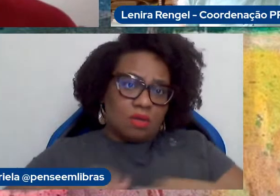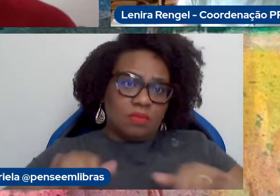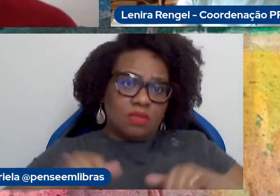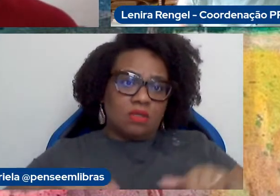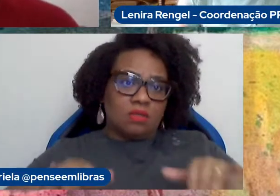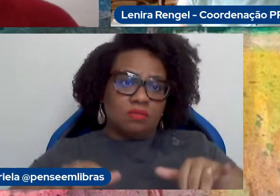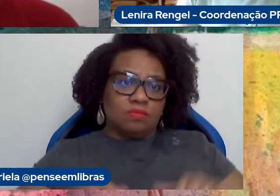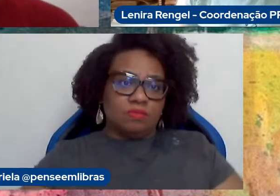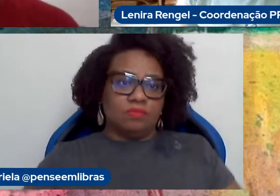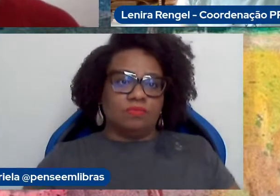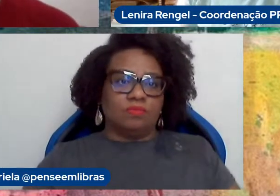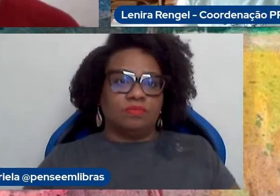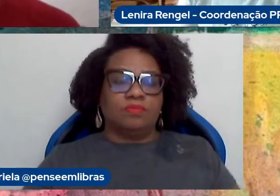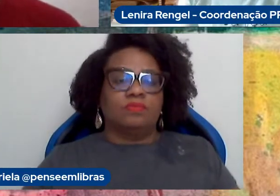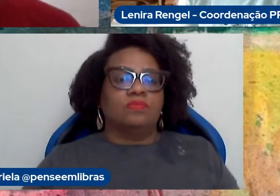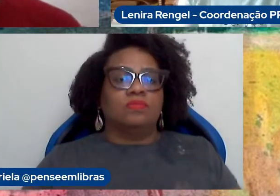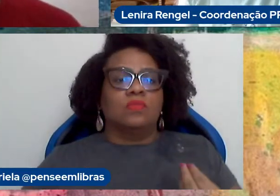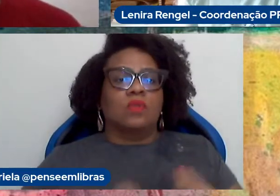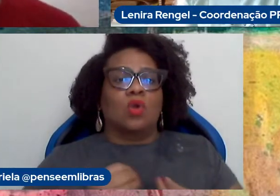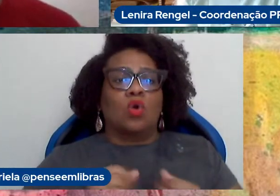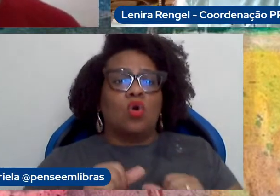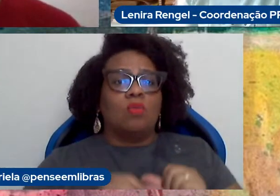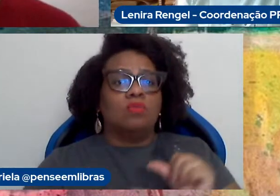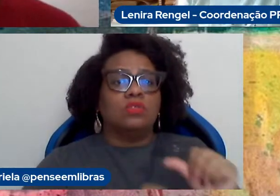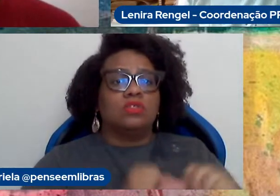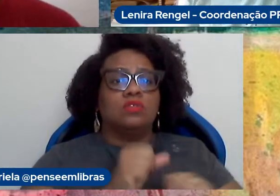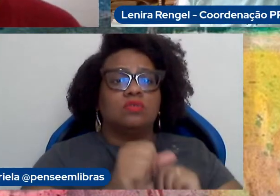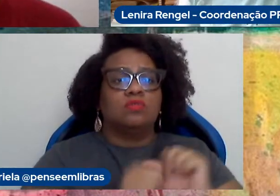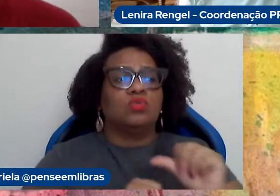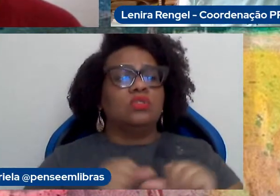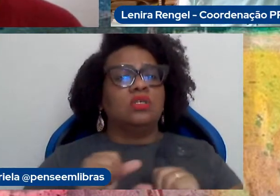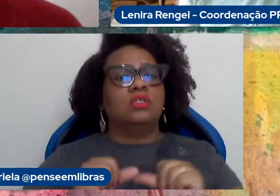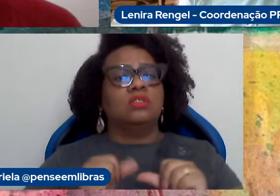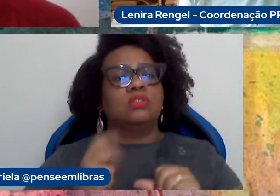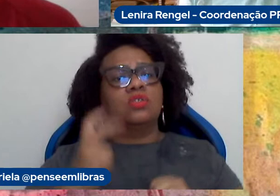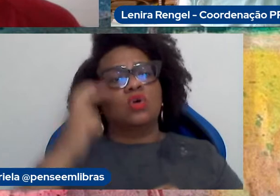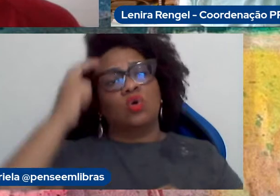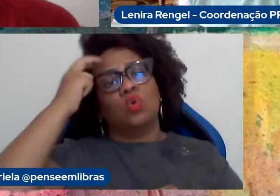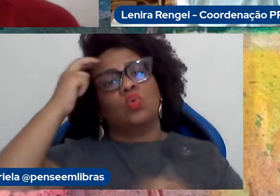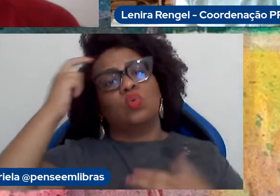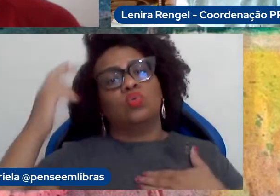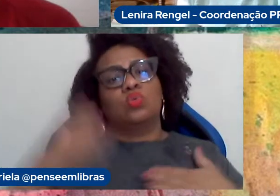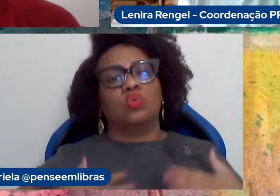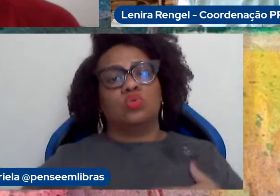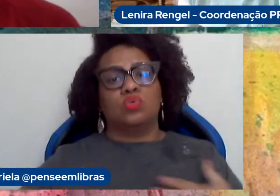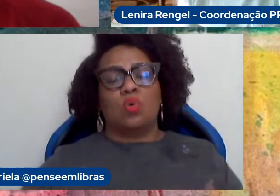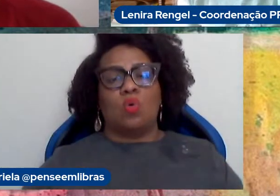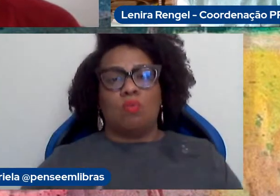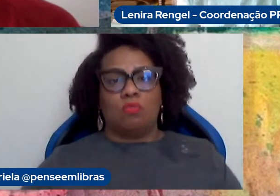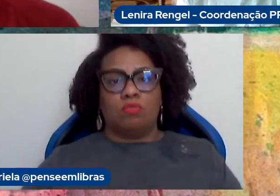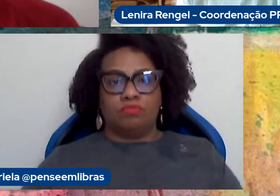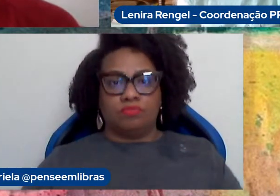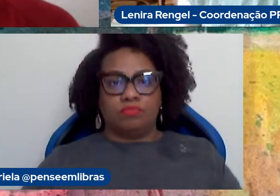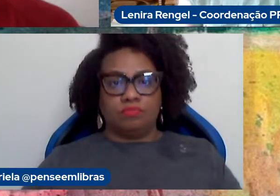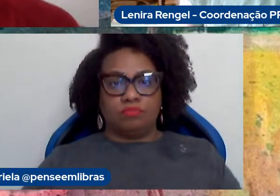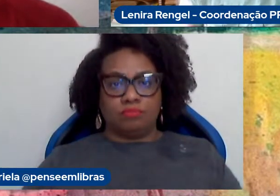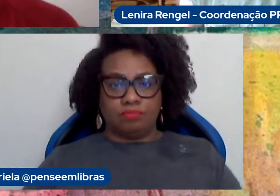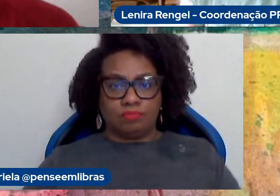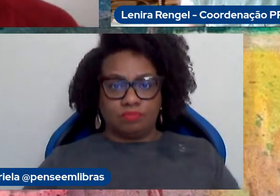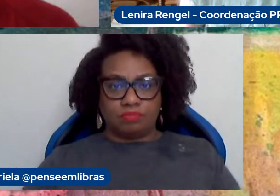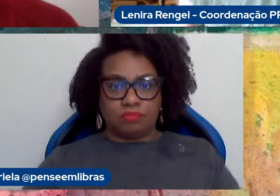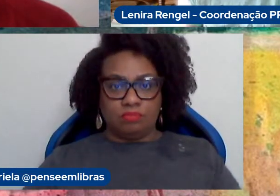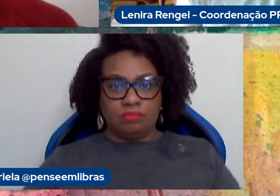Como é que a gente pode transformar isso em uma mudança de cultura do músico em relação ao corpo? Isso que você falou do Mocap, tem também